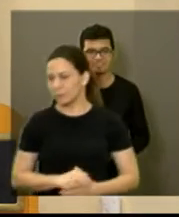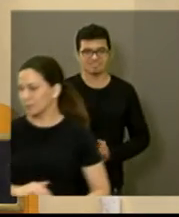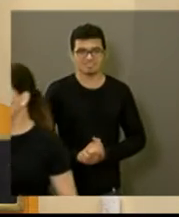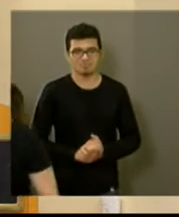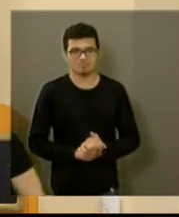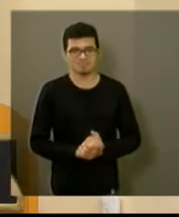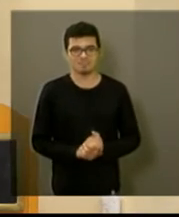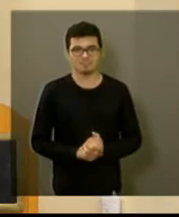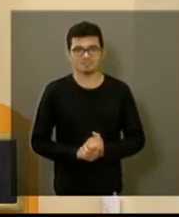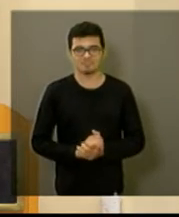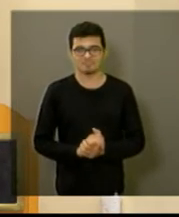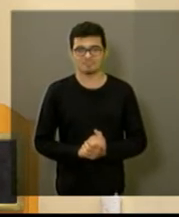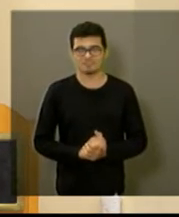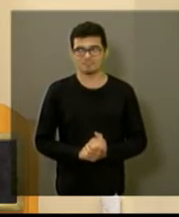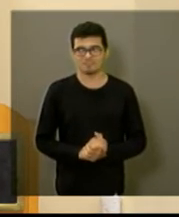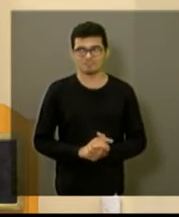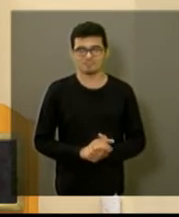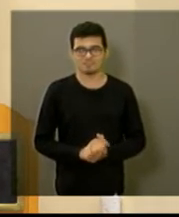bom